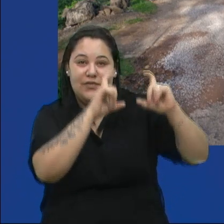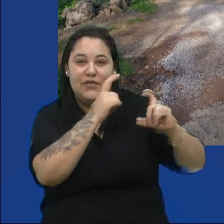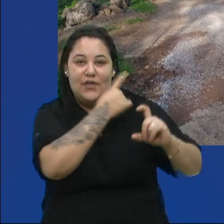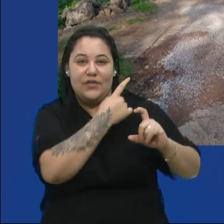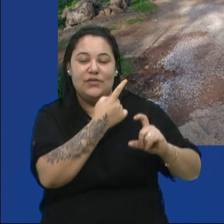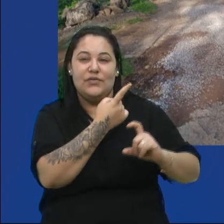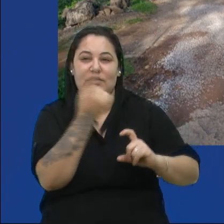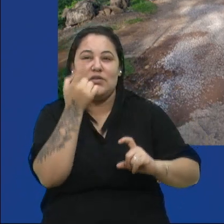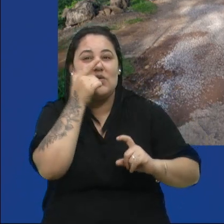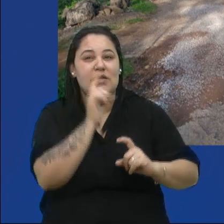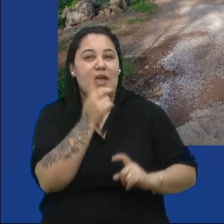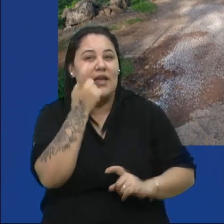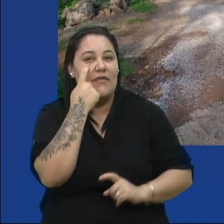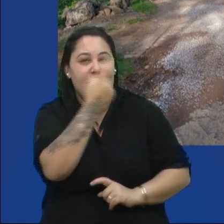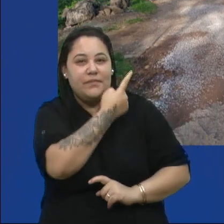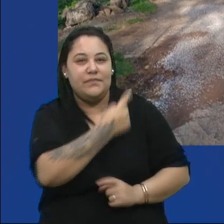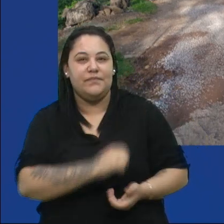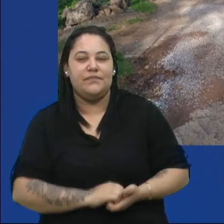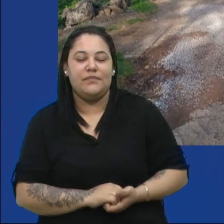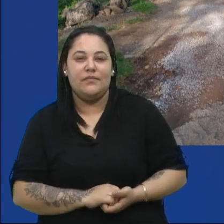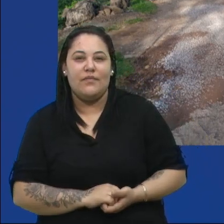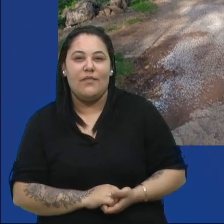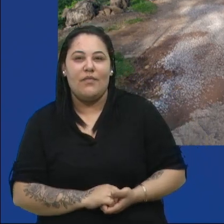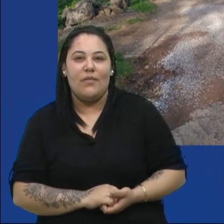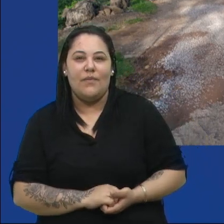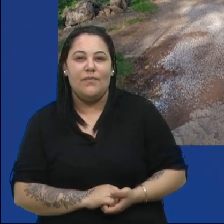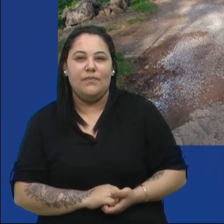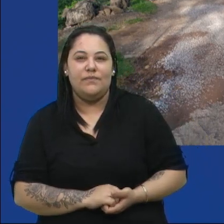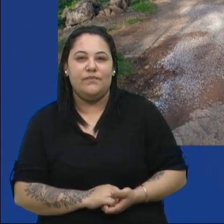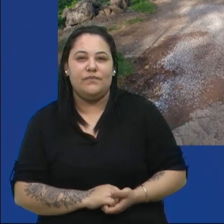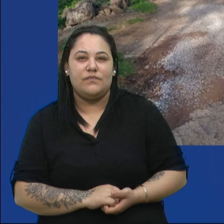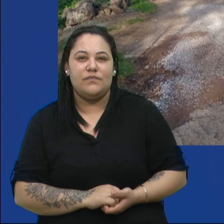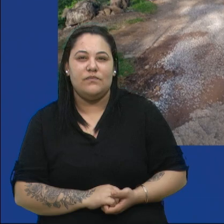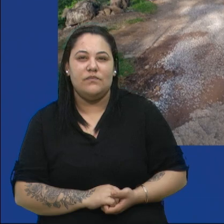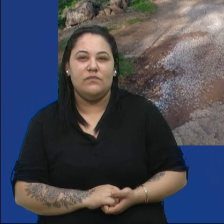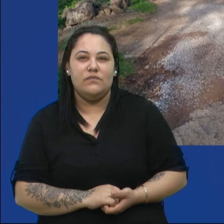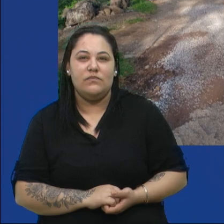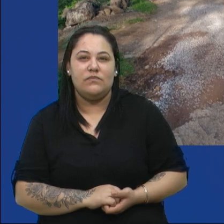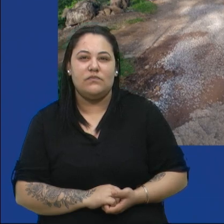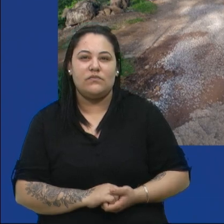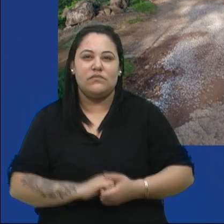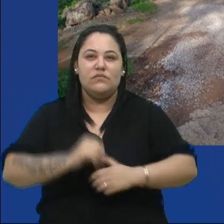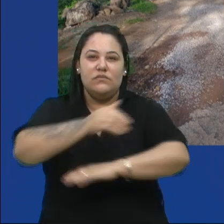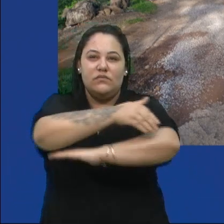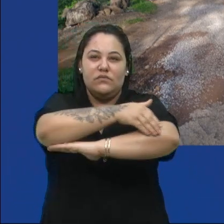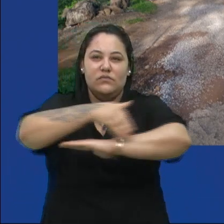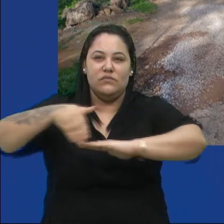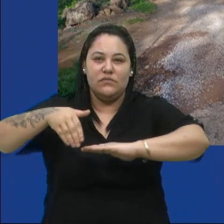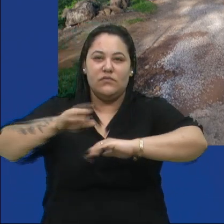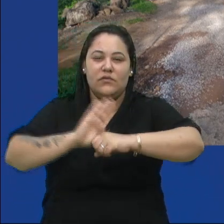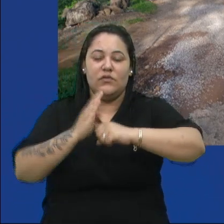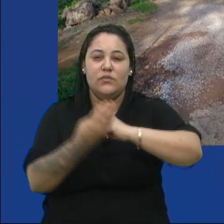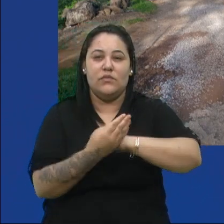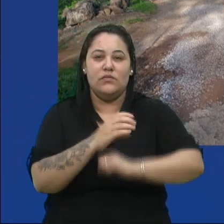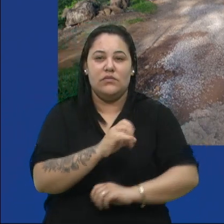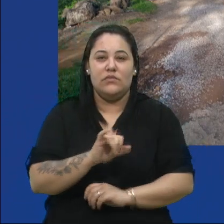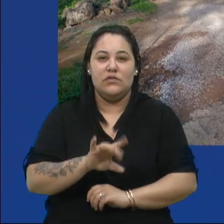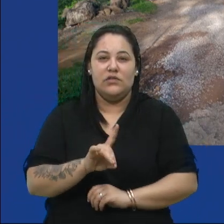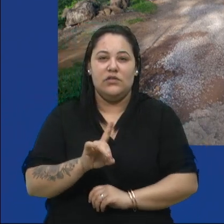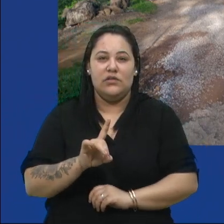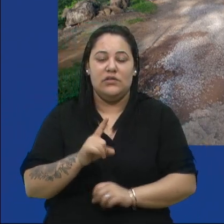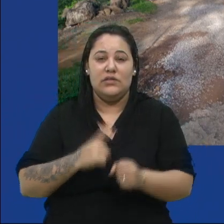ver ali na questão da rua Venâncio Girardi, no bairro Cidade Nova, onde ela foi